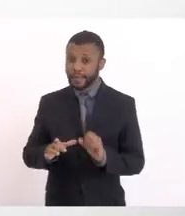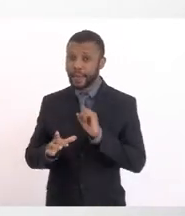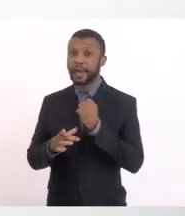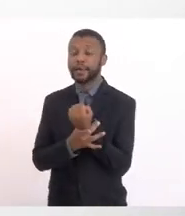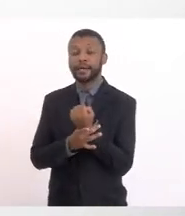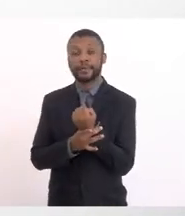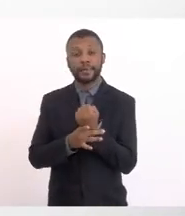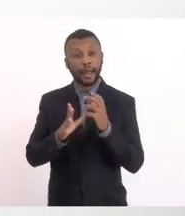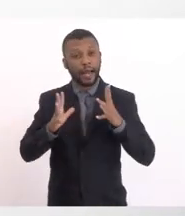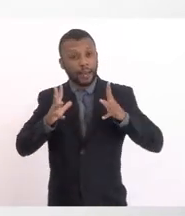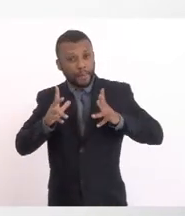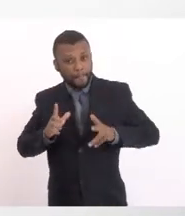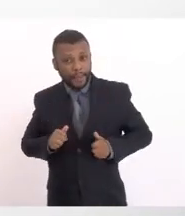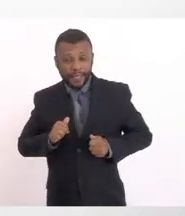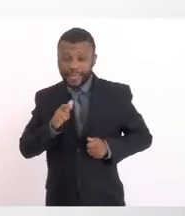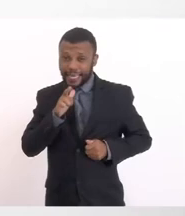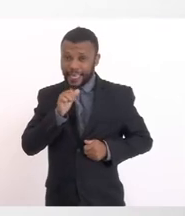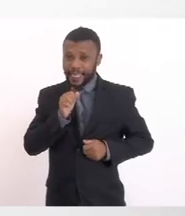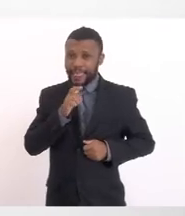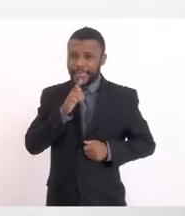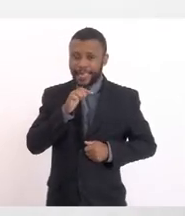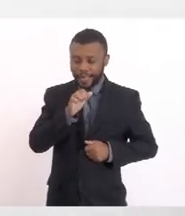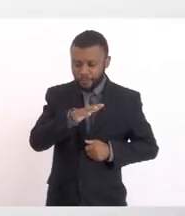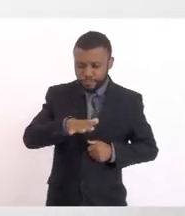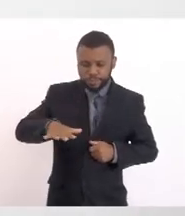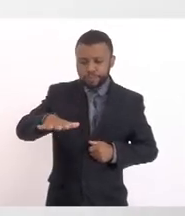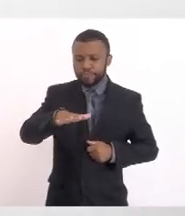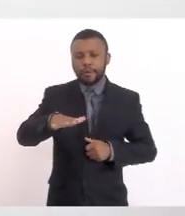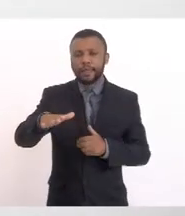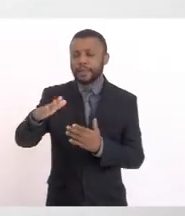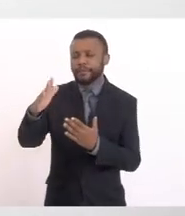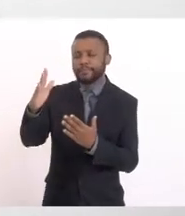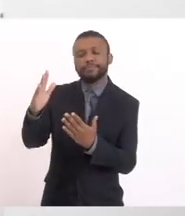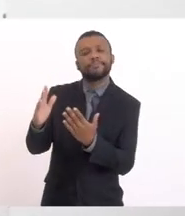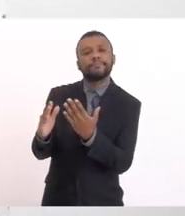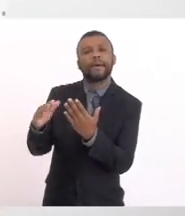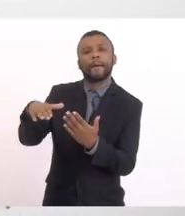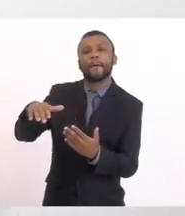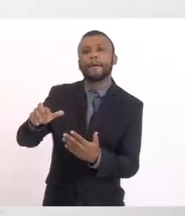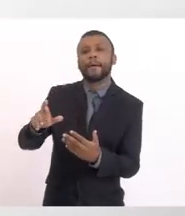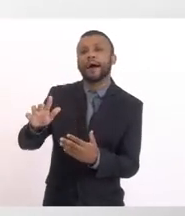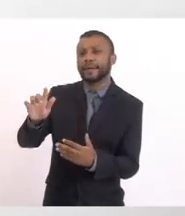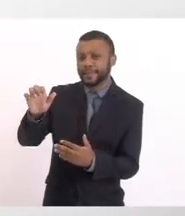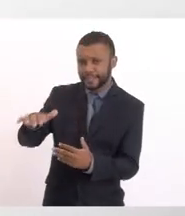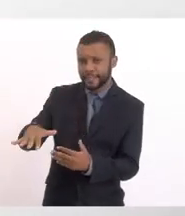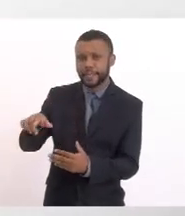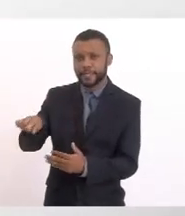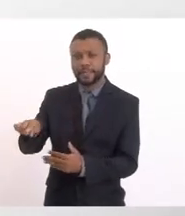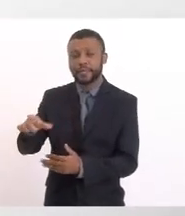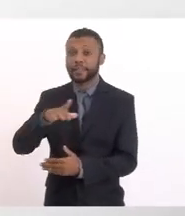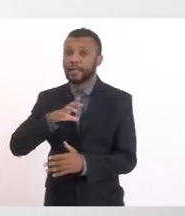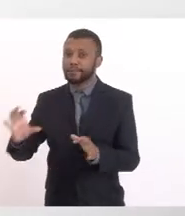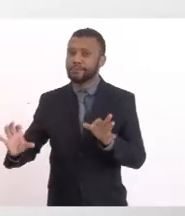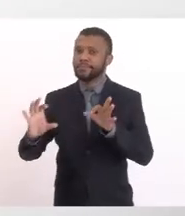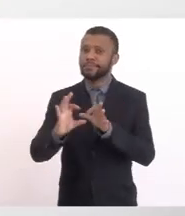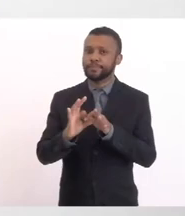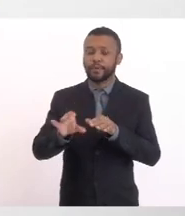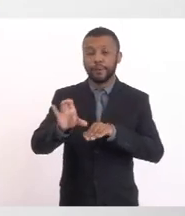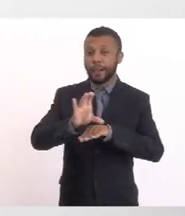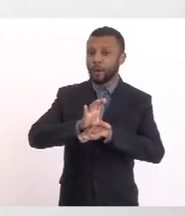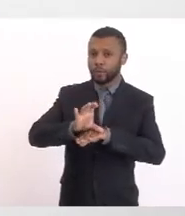hídrico O que é a faixa marginal A faixa marginal Ela é considerada A área de preservação Permanente Pela constituição Do estado do Rio de Janeiro